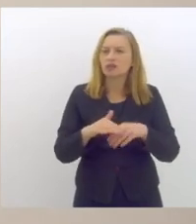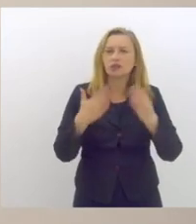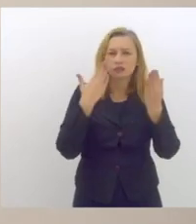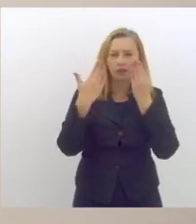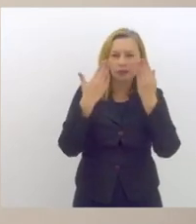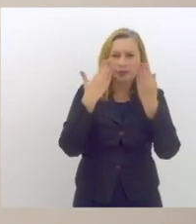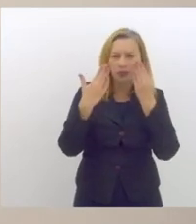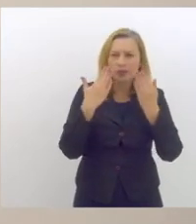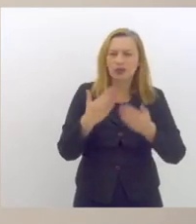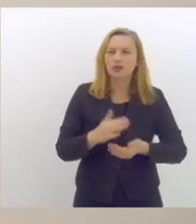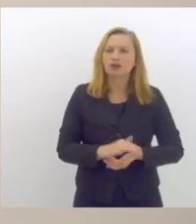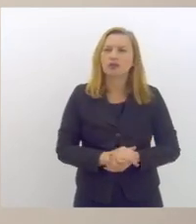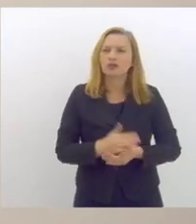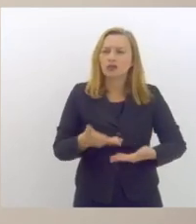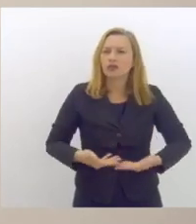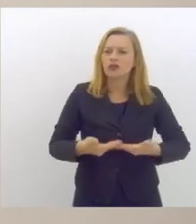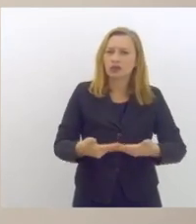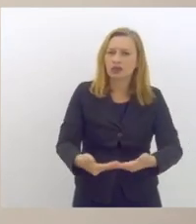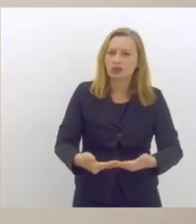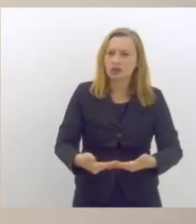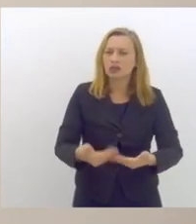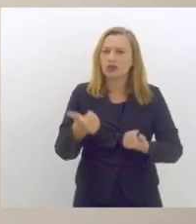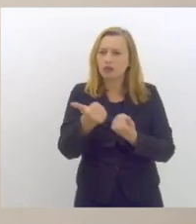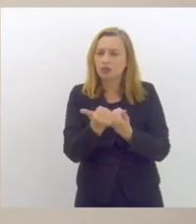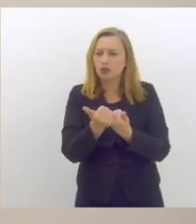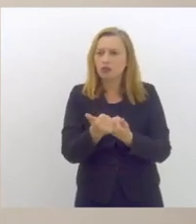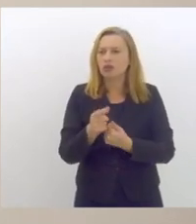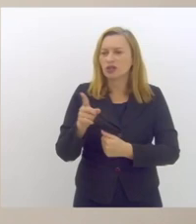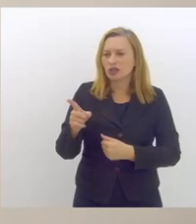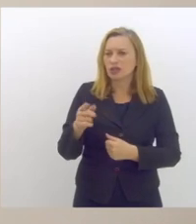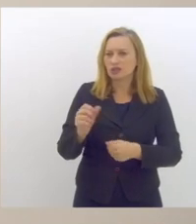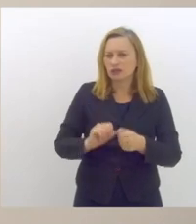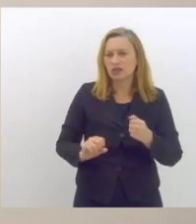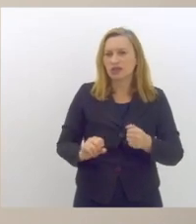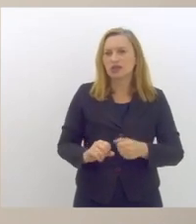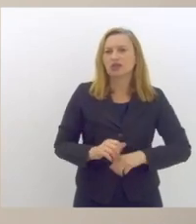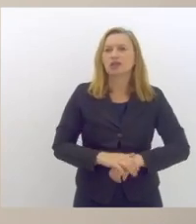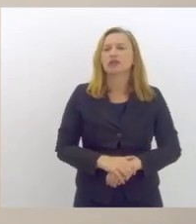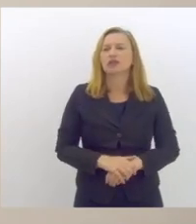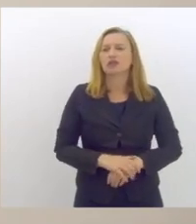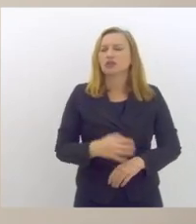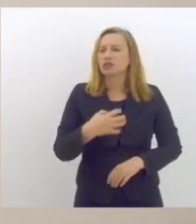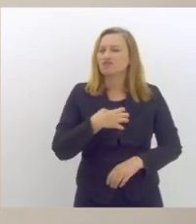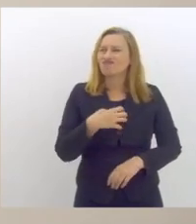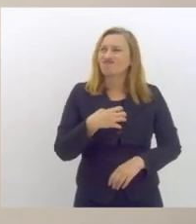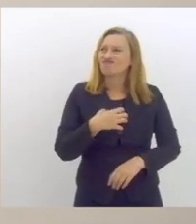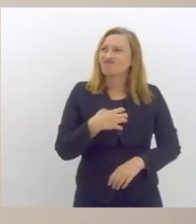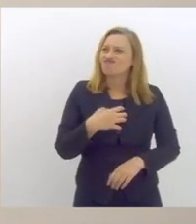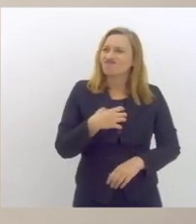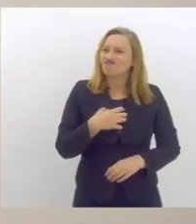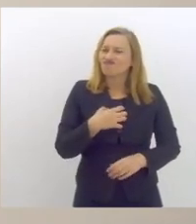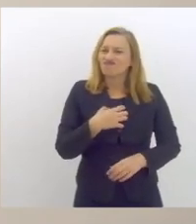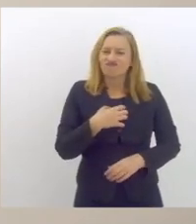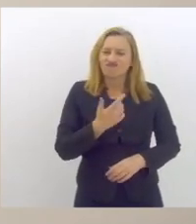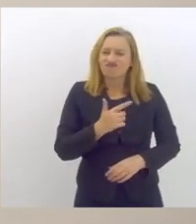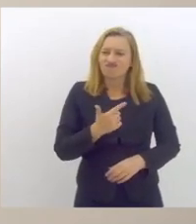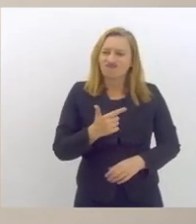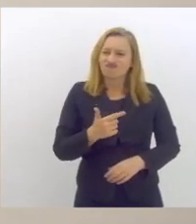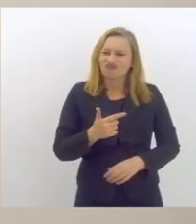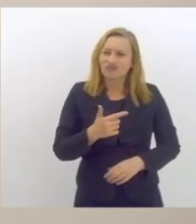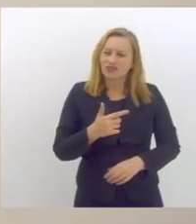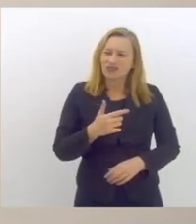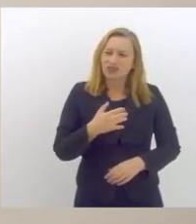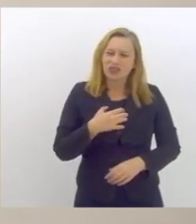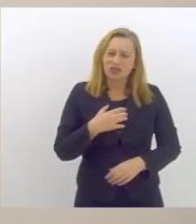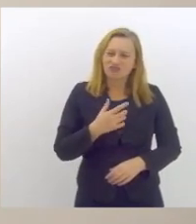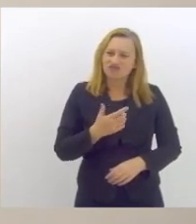gente tem que no mínimo fornecer o aparato para que eles façam isso para que eles não se sintam totalmente abandonados e que se eles chegarem